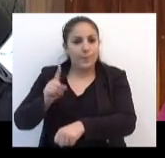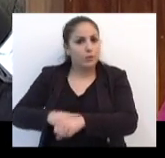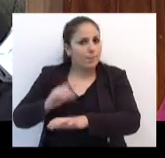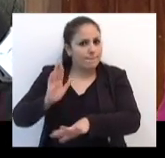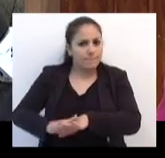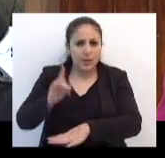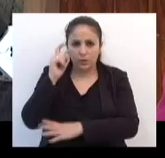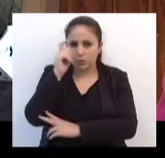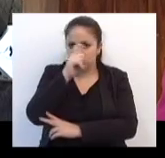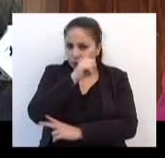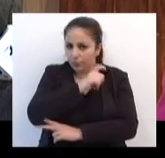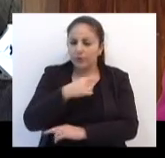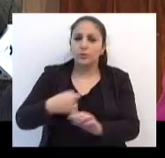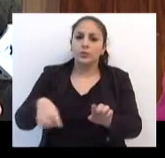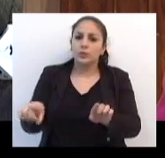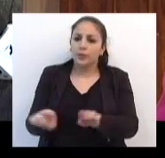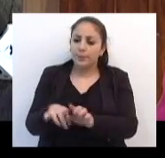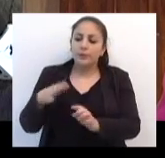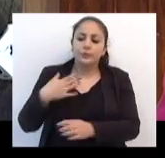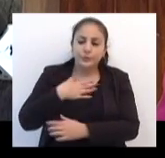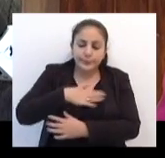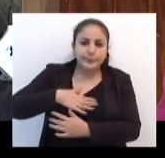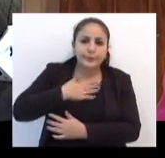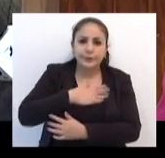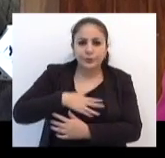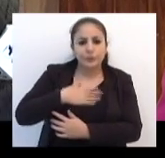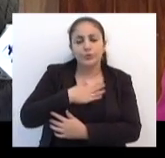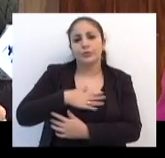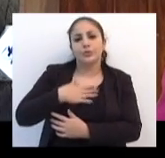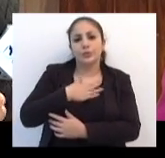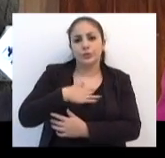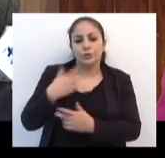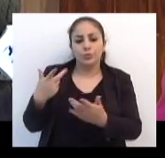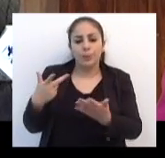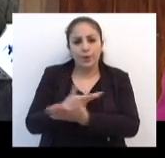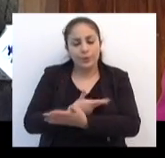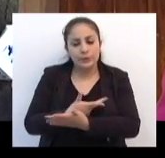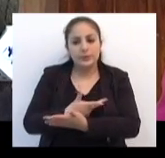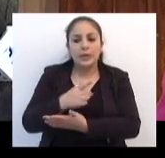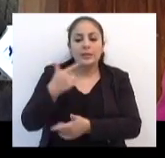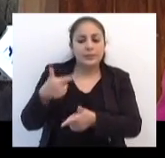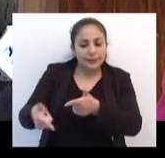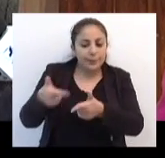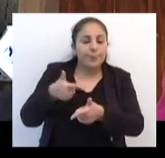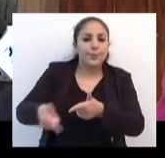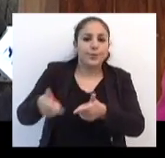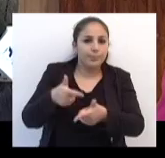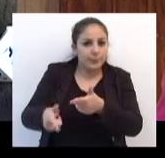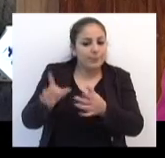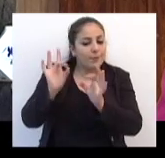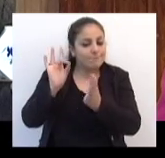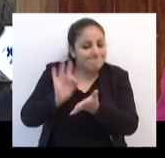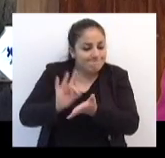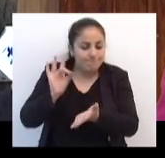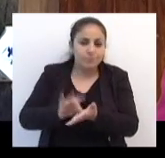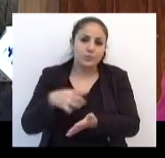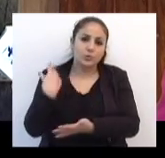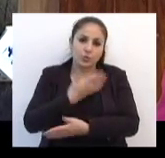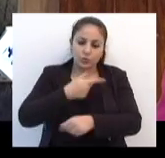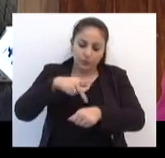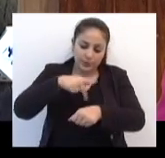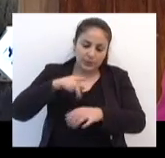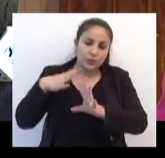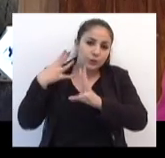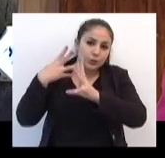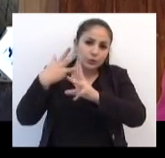estamos aí na nossa frente e já sentindo ela uma recessão que abala com certeza o nosso país. Tudo